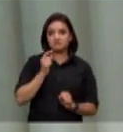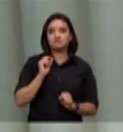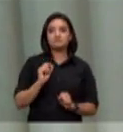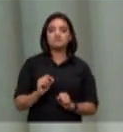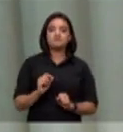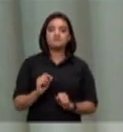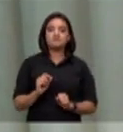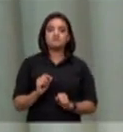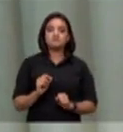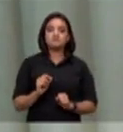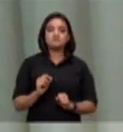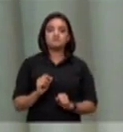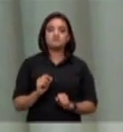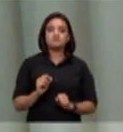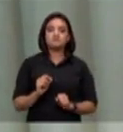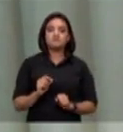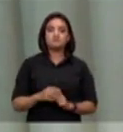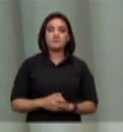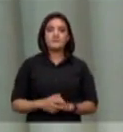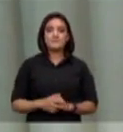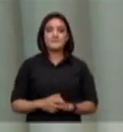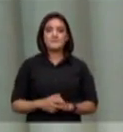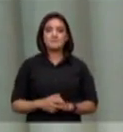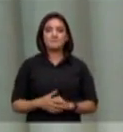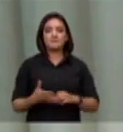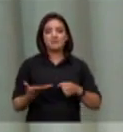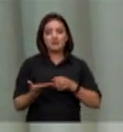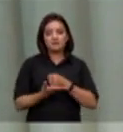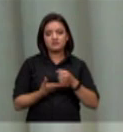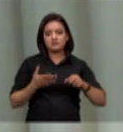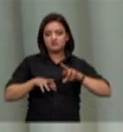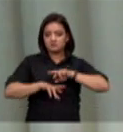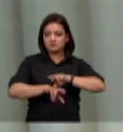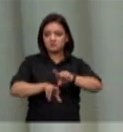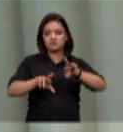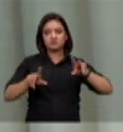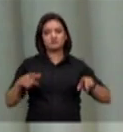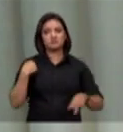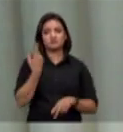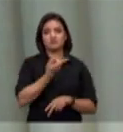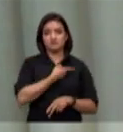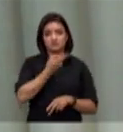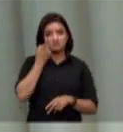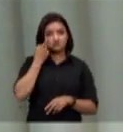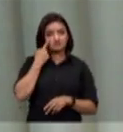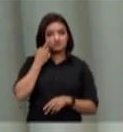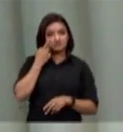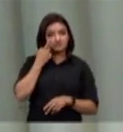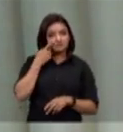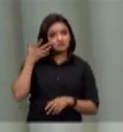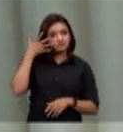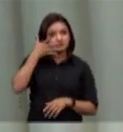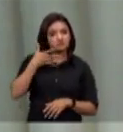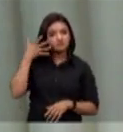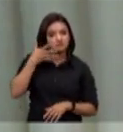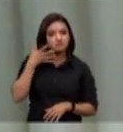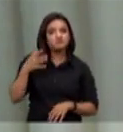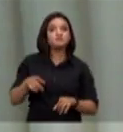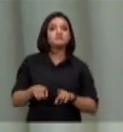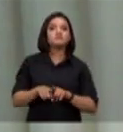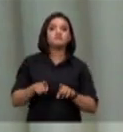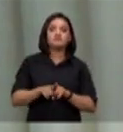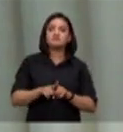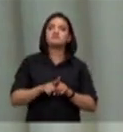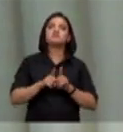preleção baseada na diversidade que vimos nessas exposições e na pluralidade